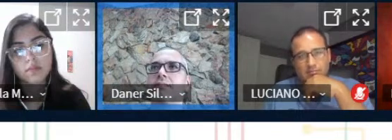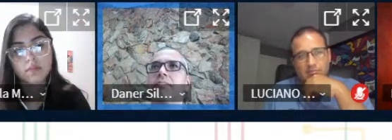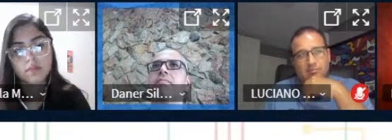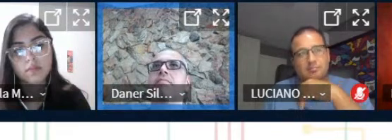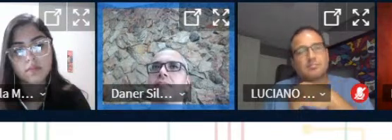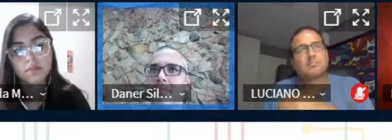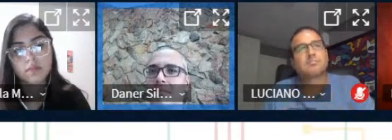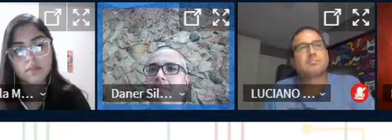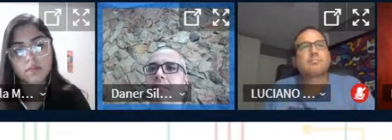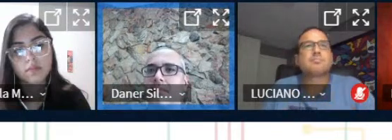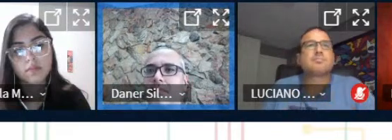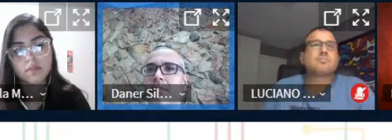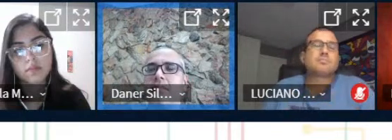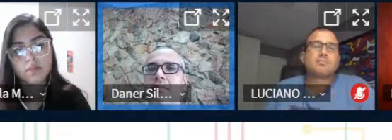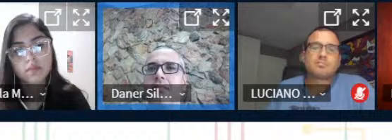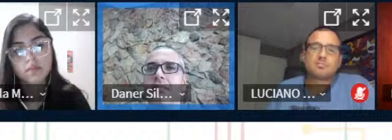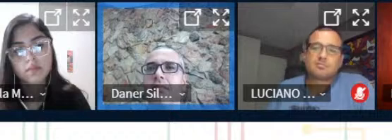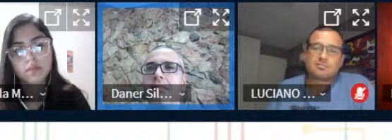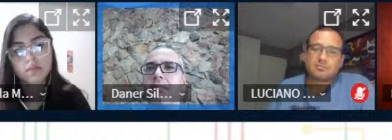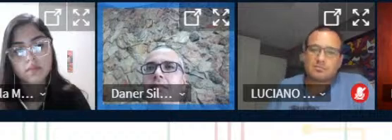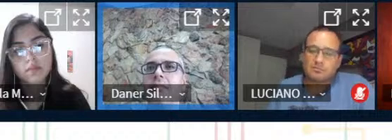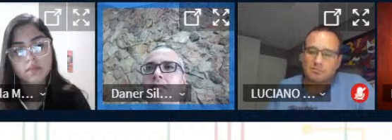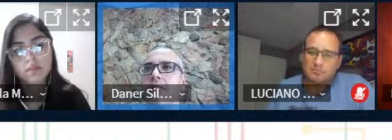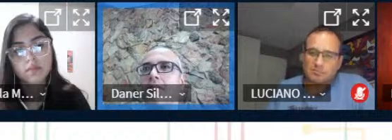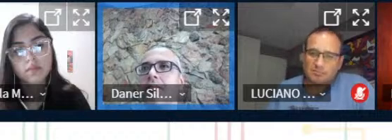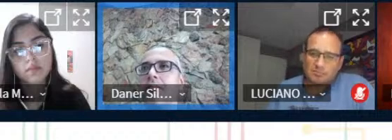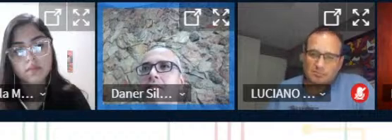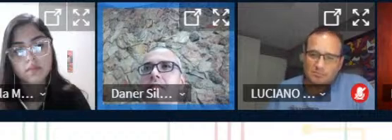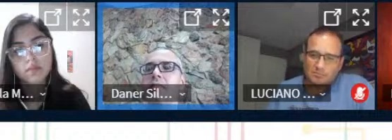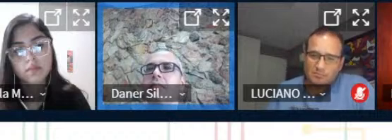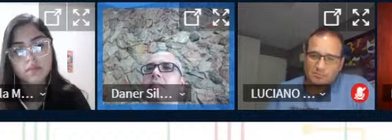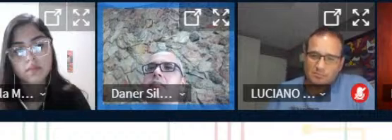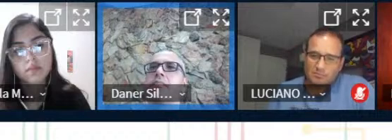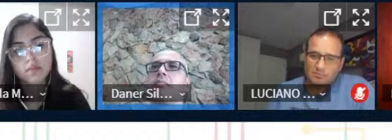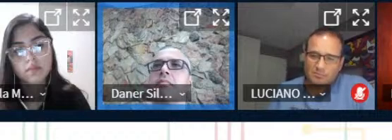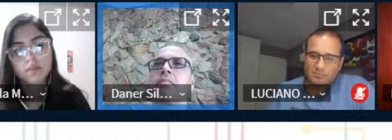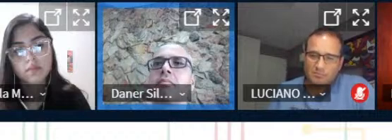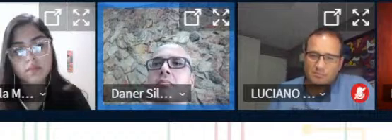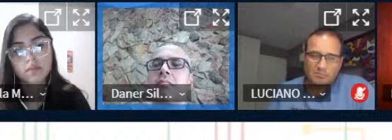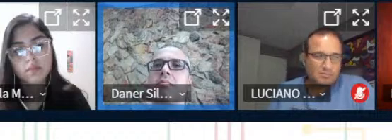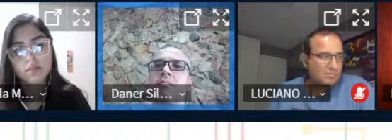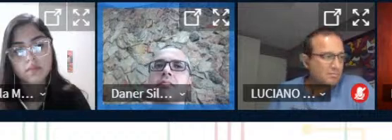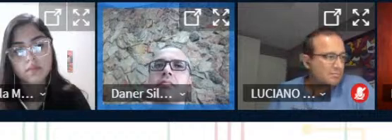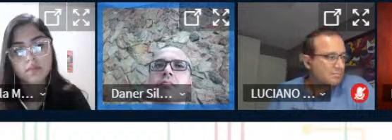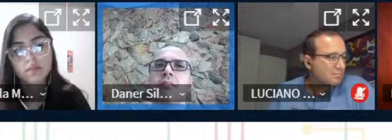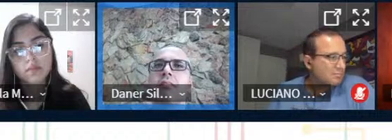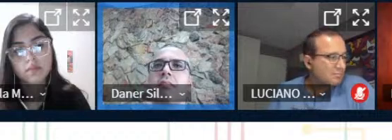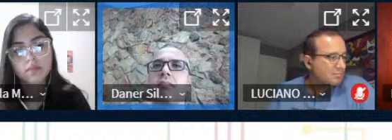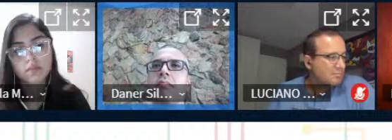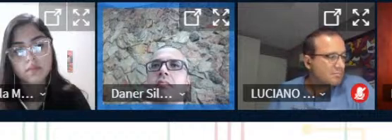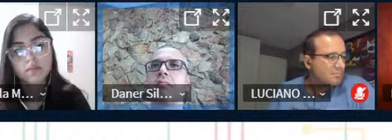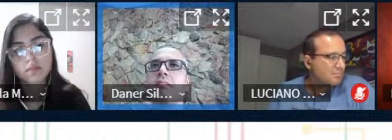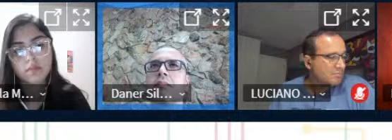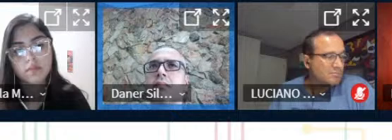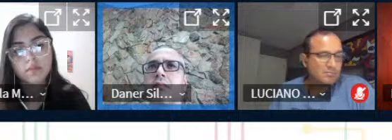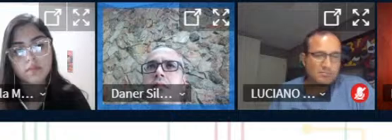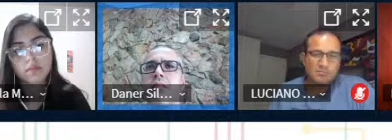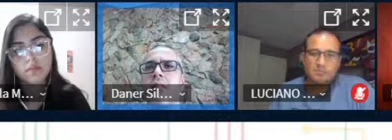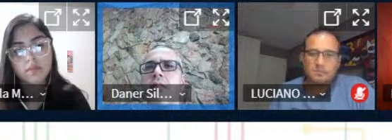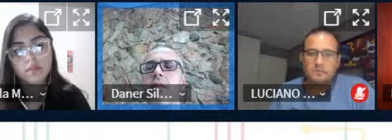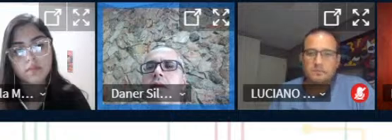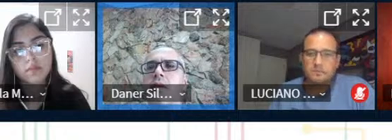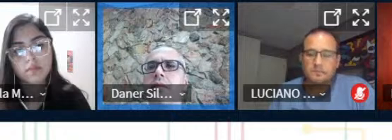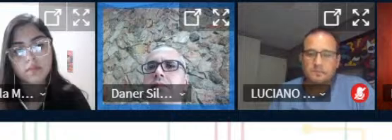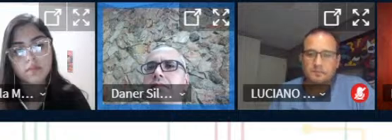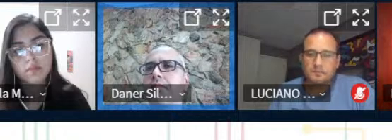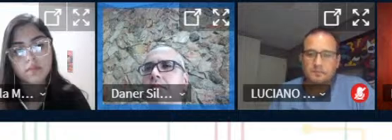então eu acho que a gente precisa o momento não é muito favorável mas assim que possível começar a aproximar essas frentes de trabalho